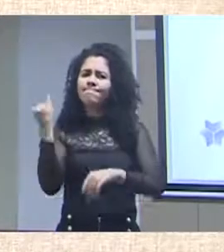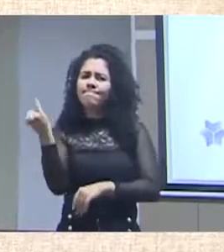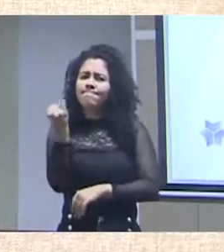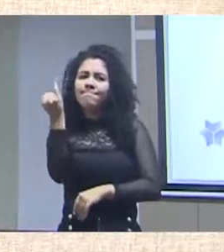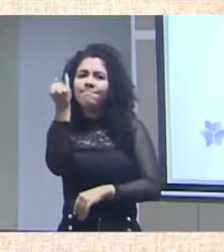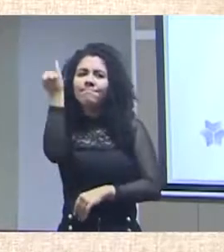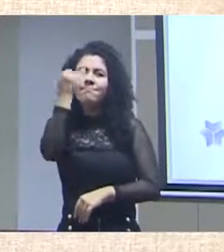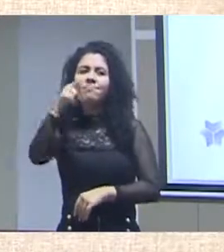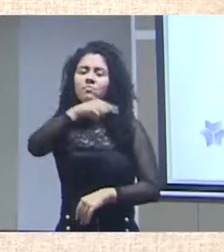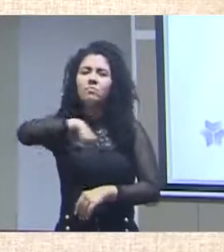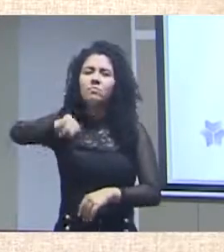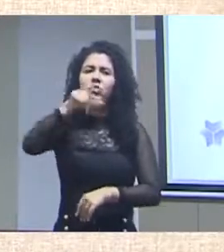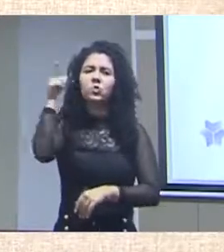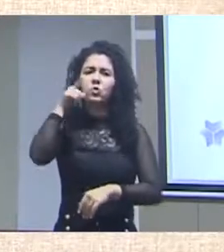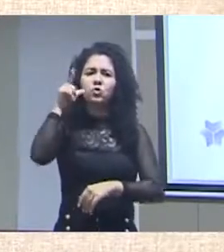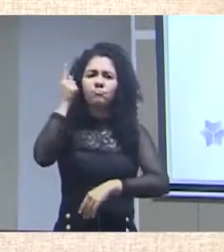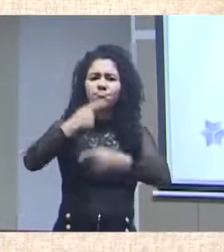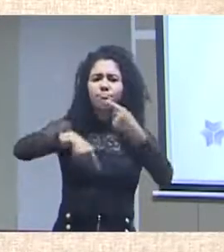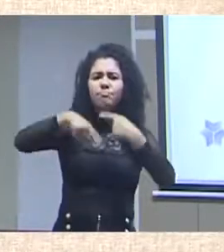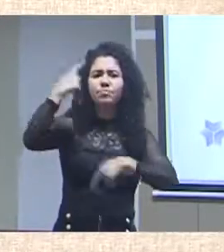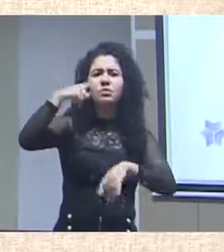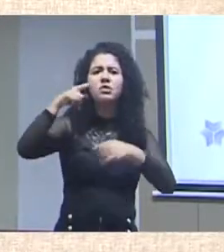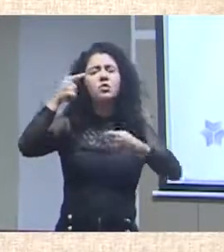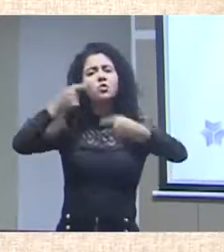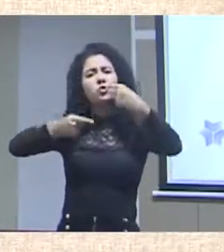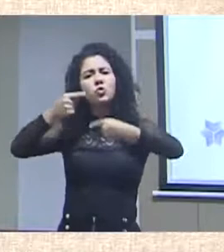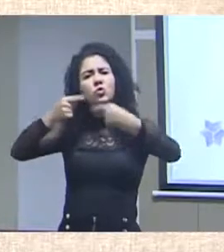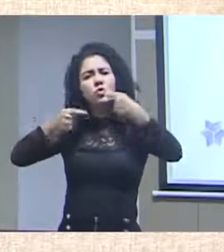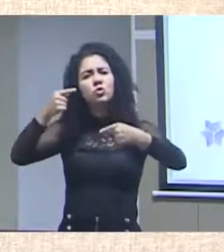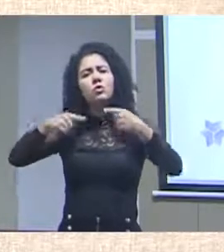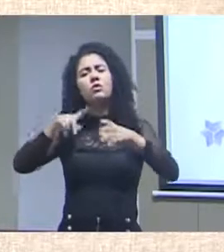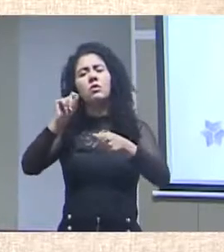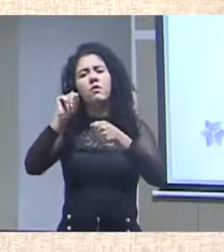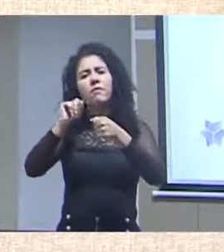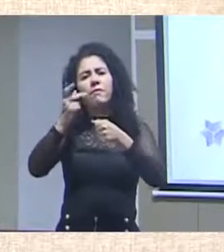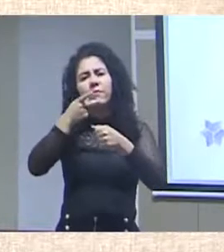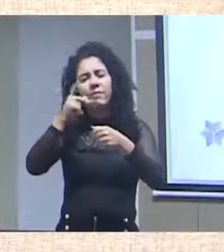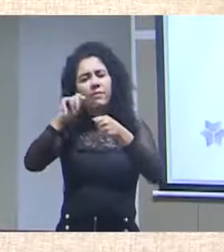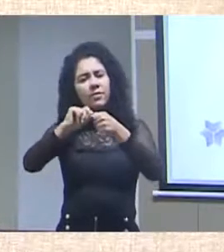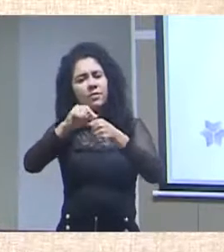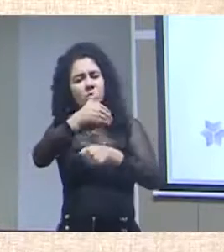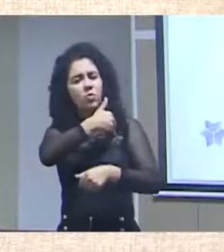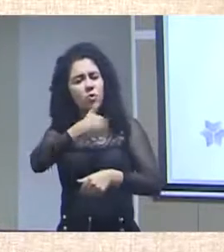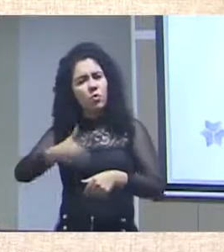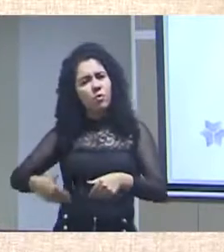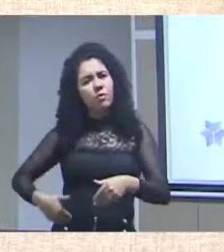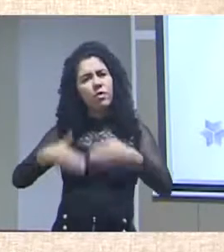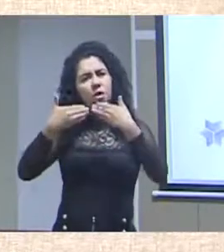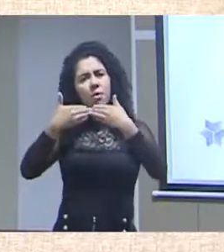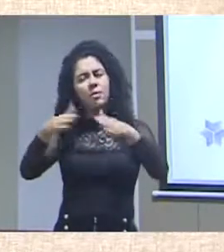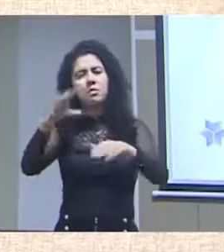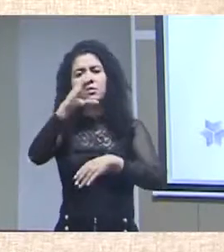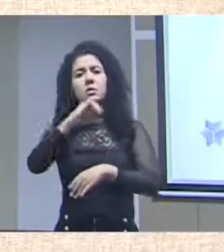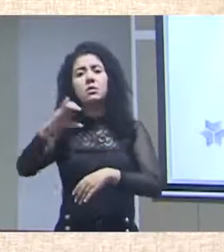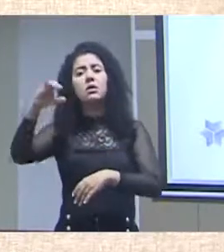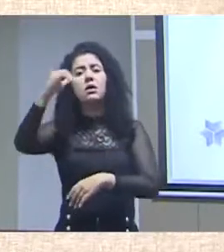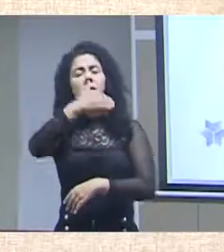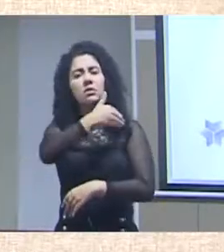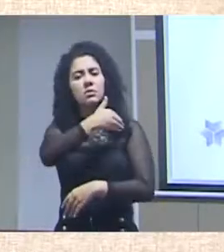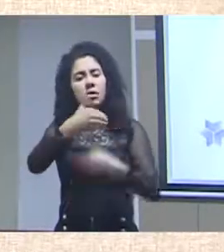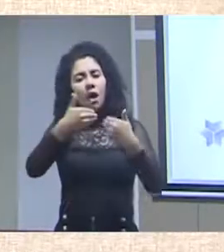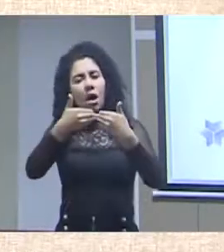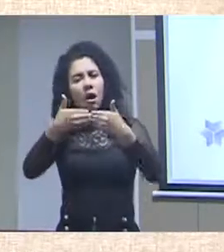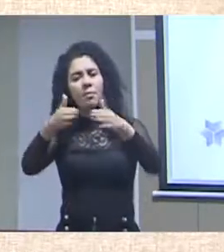dessa transversalidade da discussão das iniciativas de governo aberto e de ciência aberta. Eu